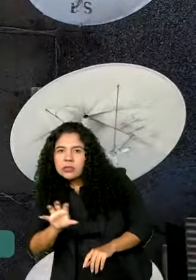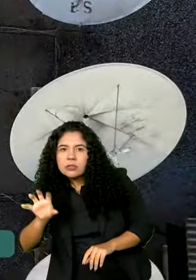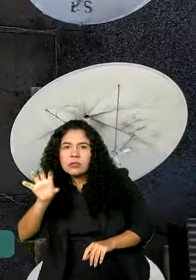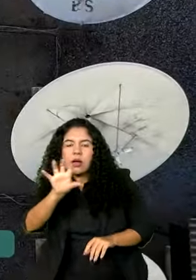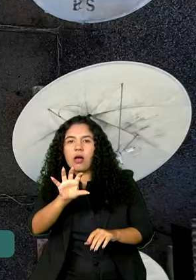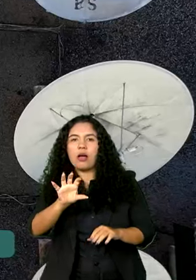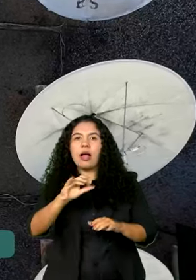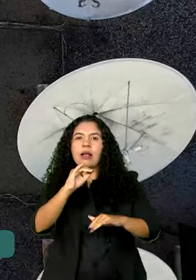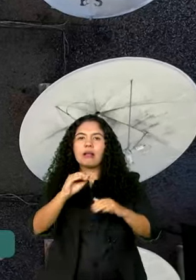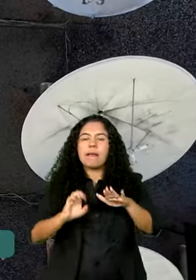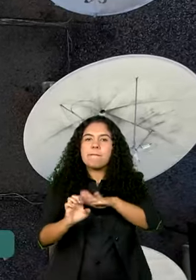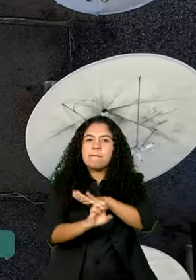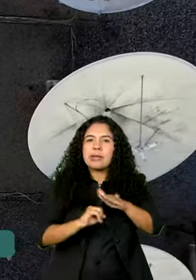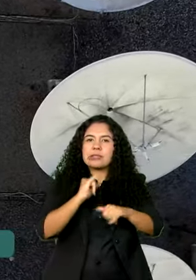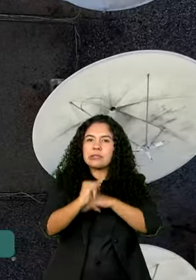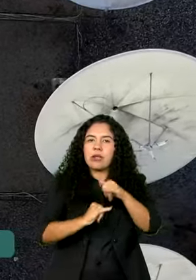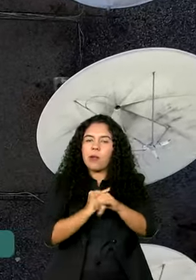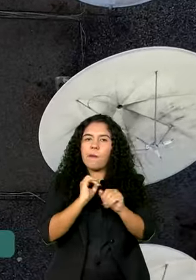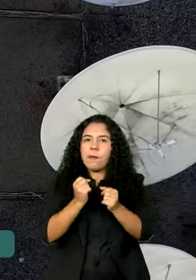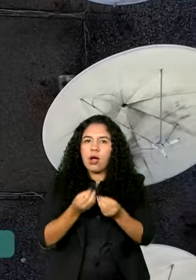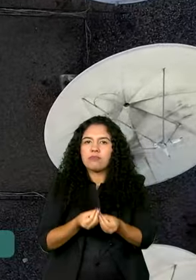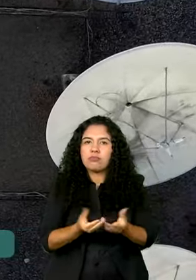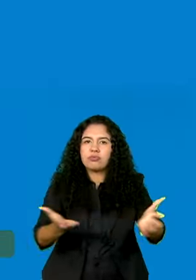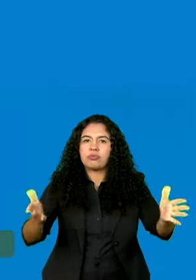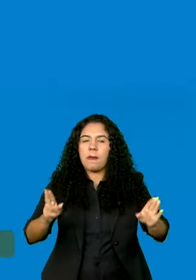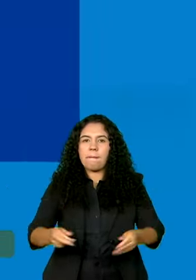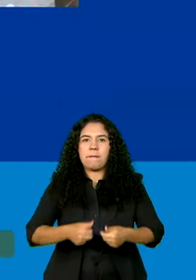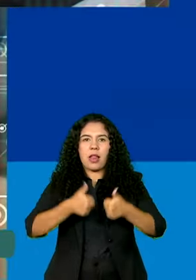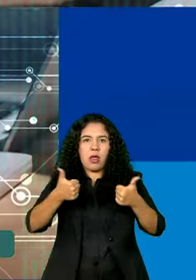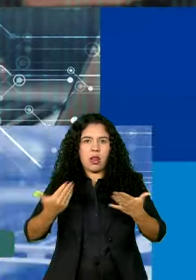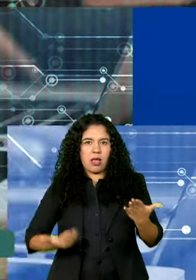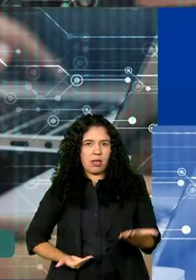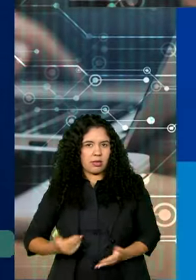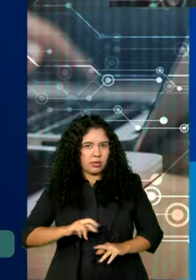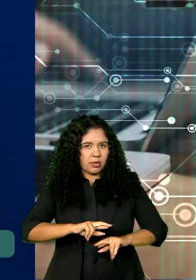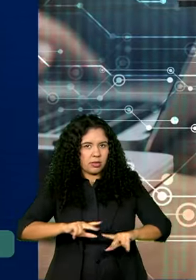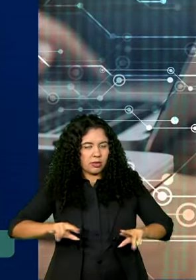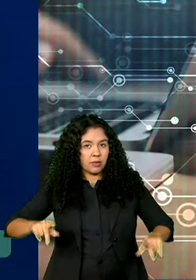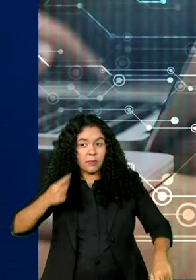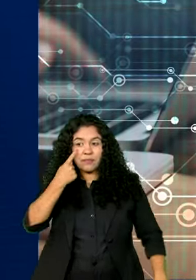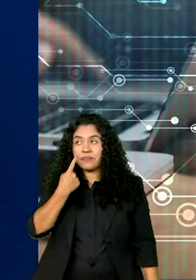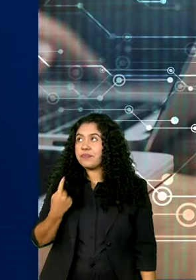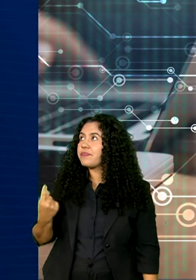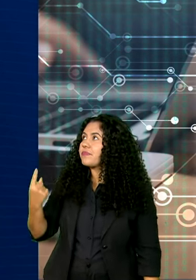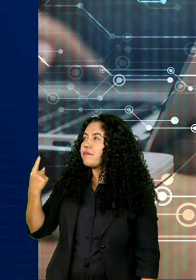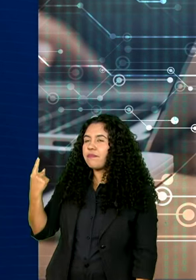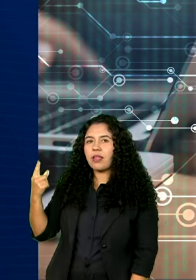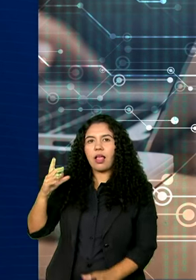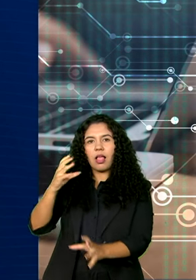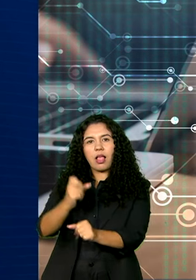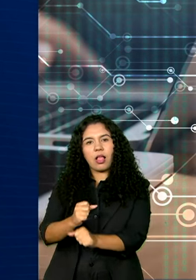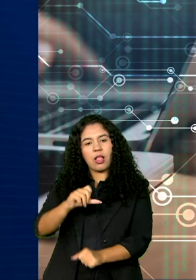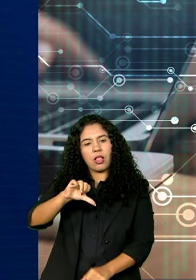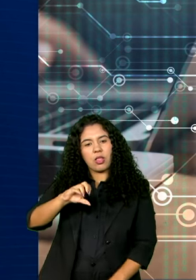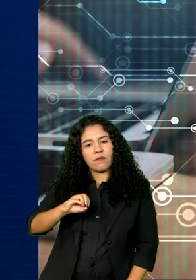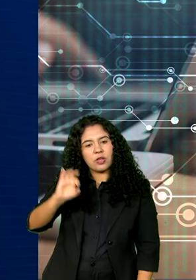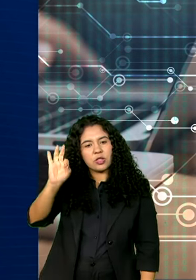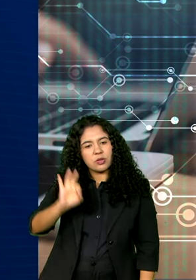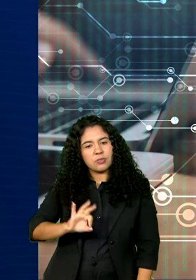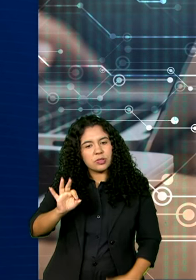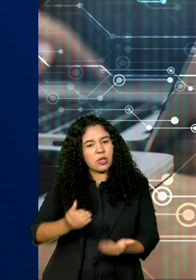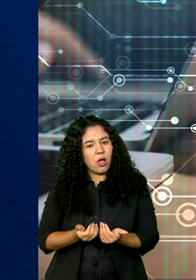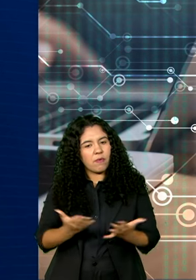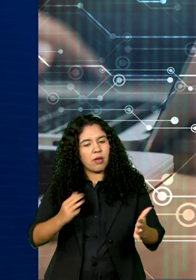possam ampliar e melhorar os serviços. Os pequenos provedores são responsáveis por 90% da internet